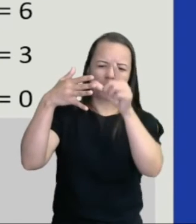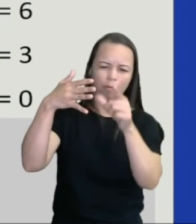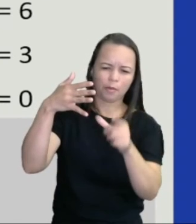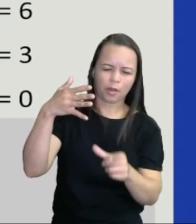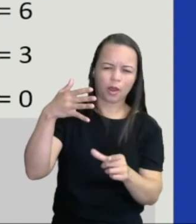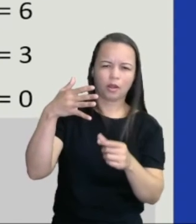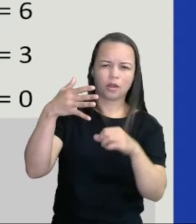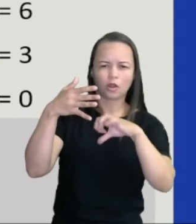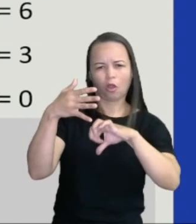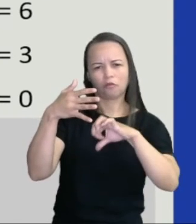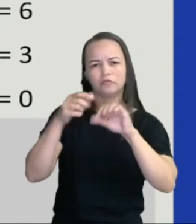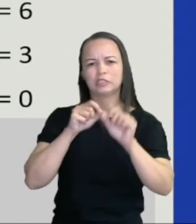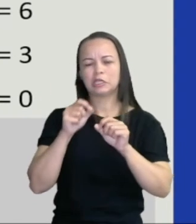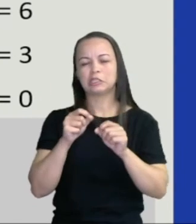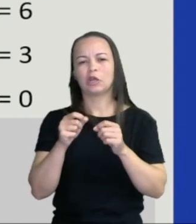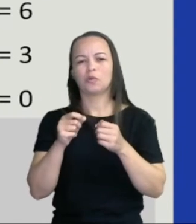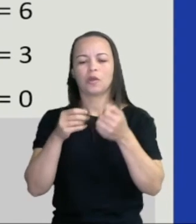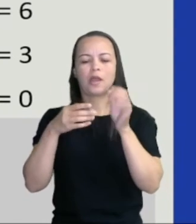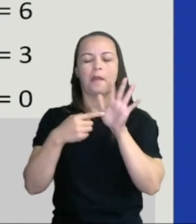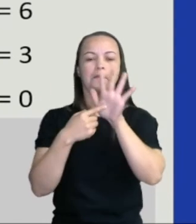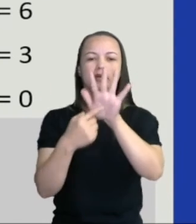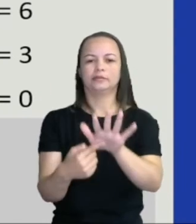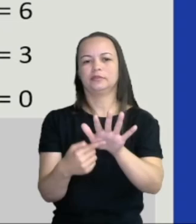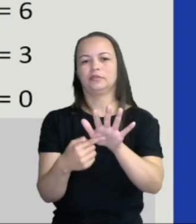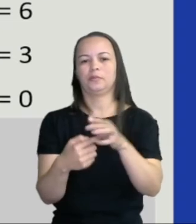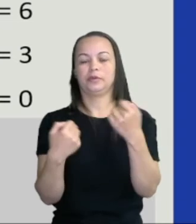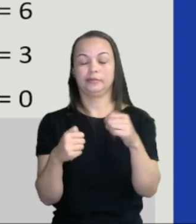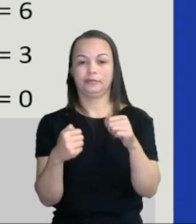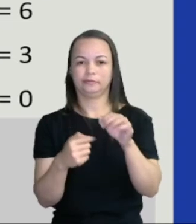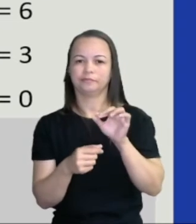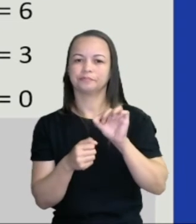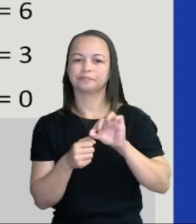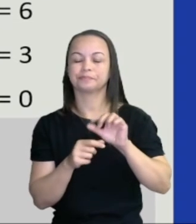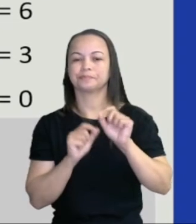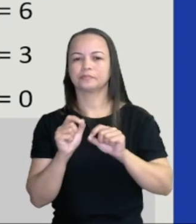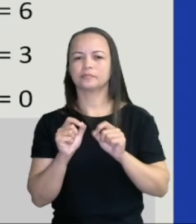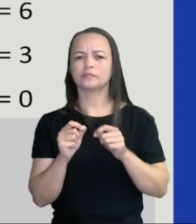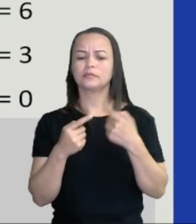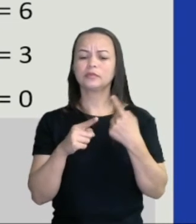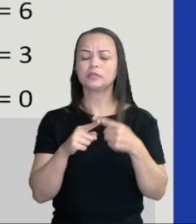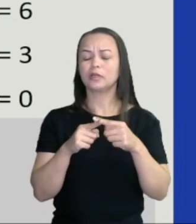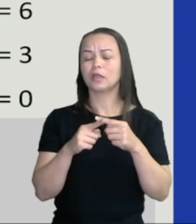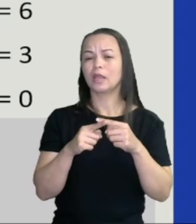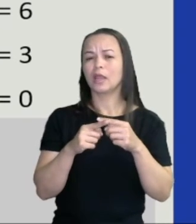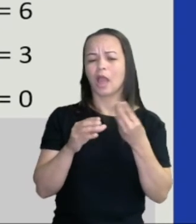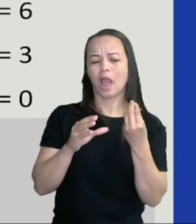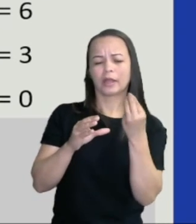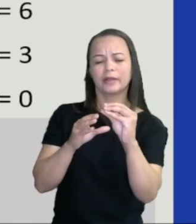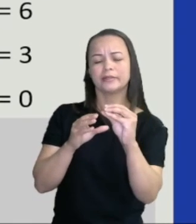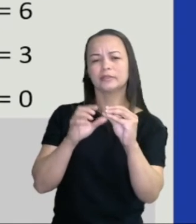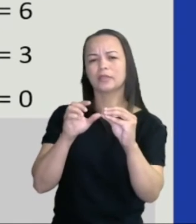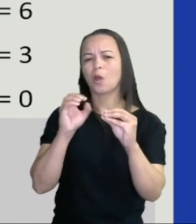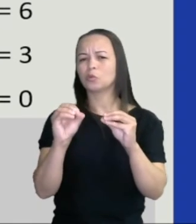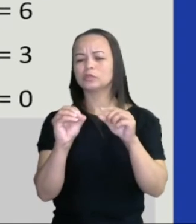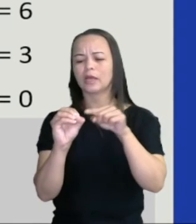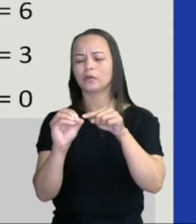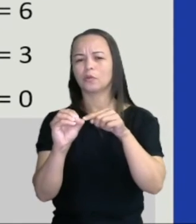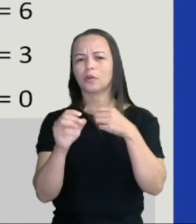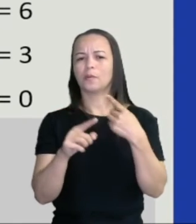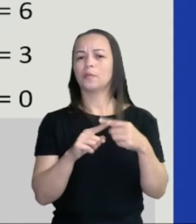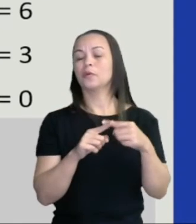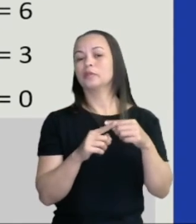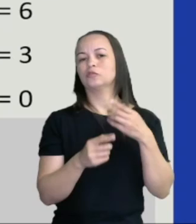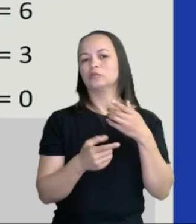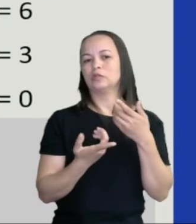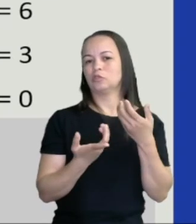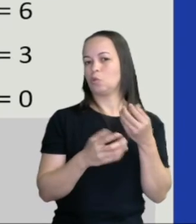está lá o 9 da divisão que eu precisei fazer. Mas por que acrescentar o 0? Porque eu não estou trabalhando com 27. Eu estou trabalhando com 270.